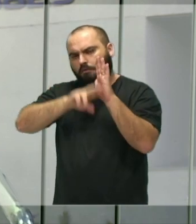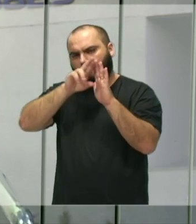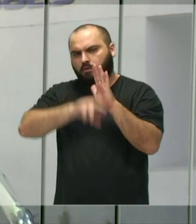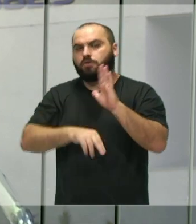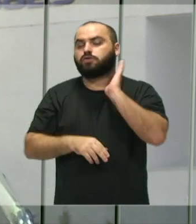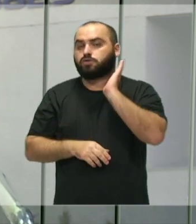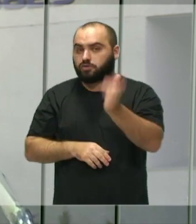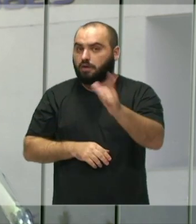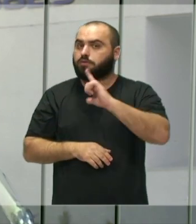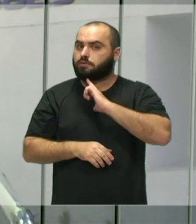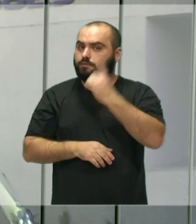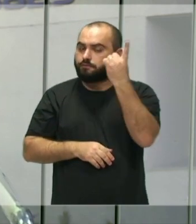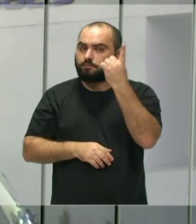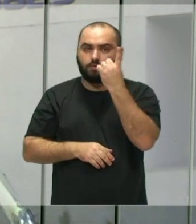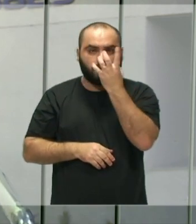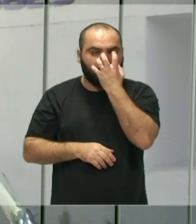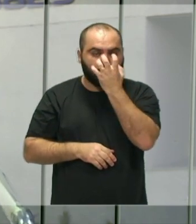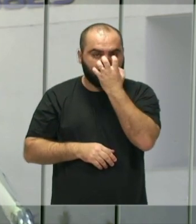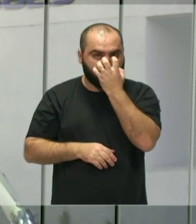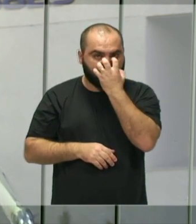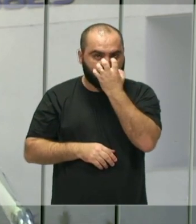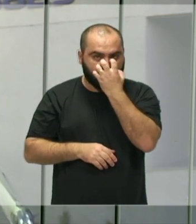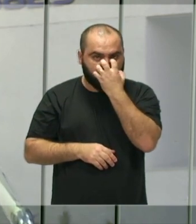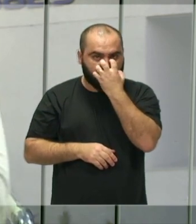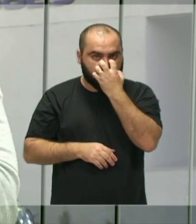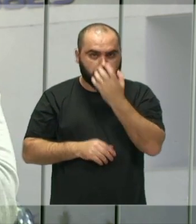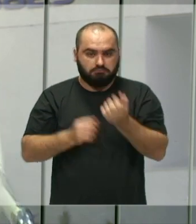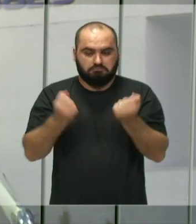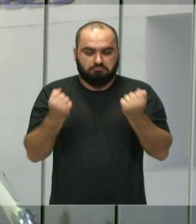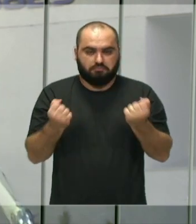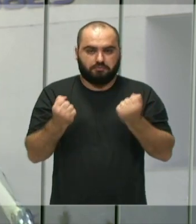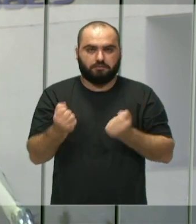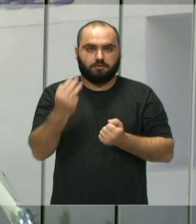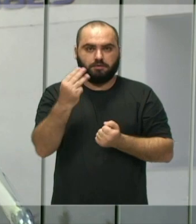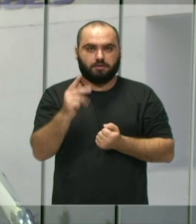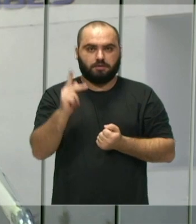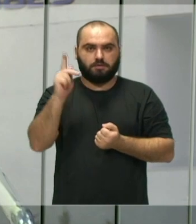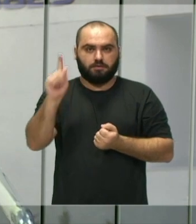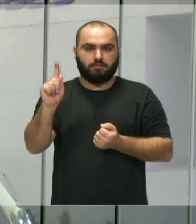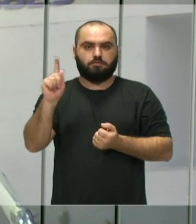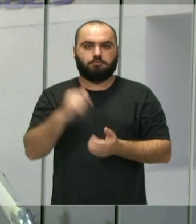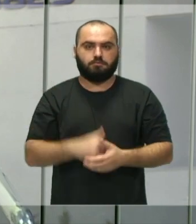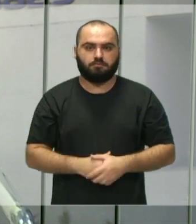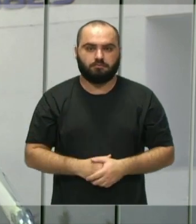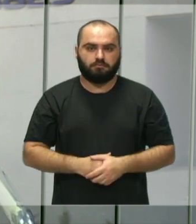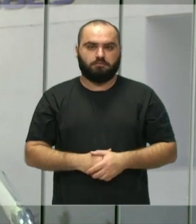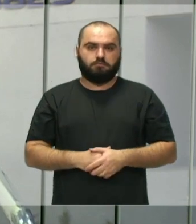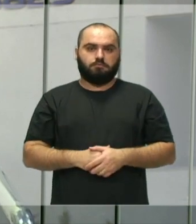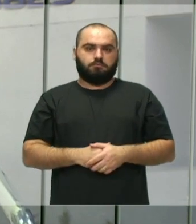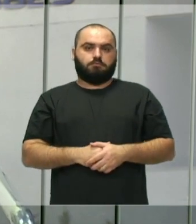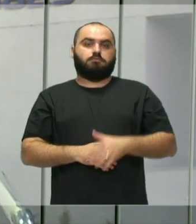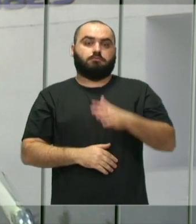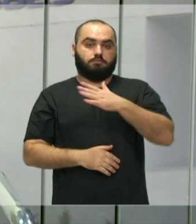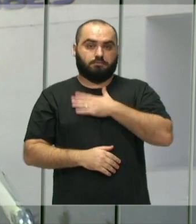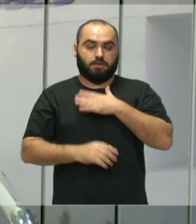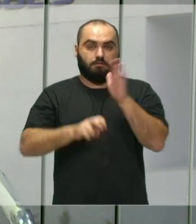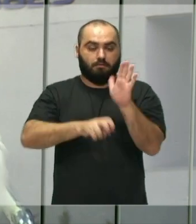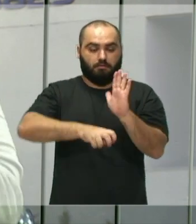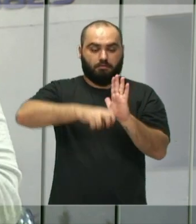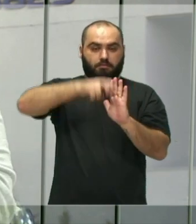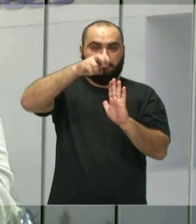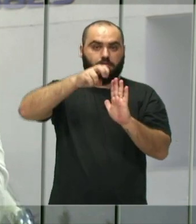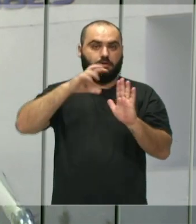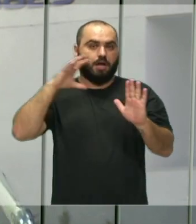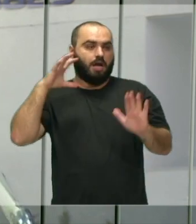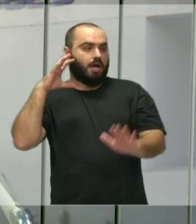tive já uma cachorrinha de 3 quilos e ela atacou uma vizinha minha no elevador e mordeu a minha vizinha. Então,